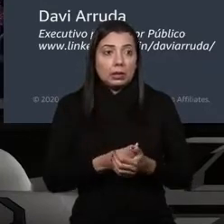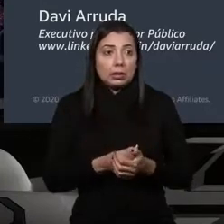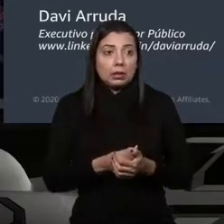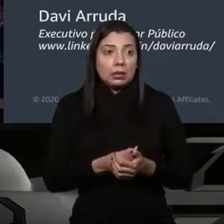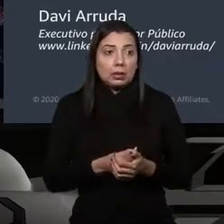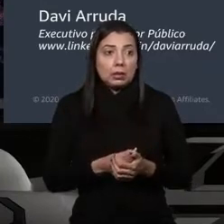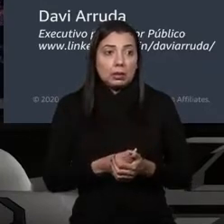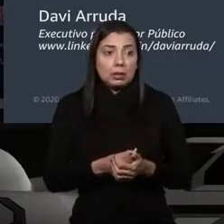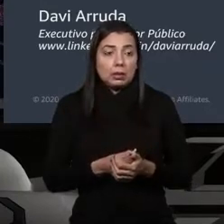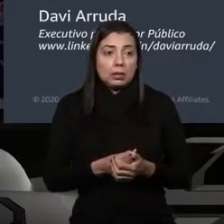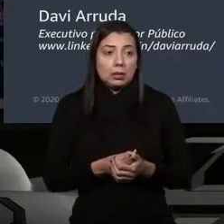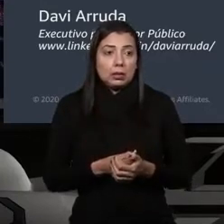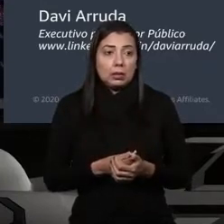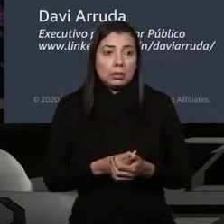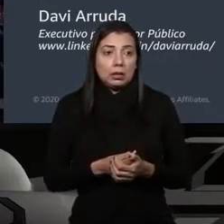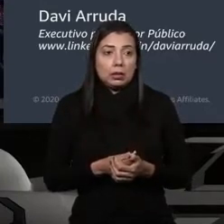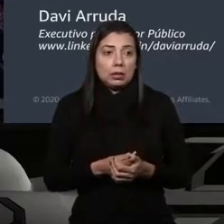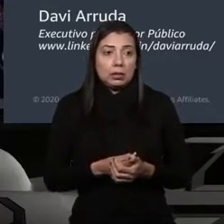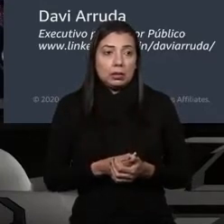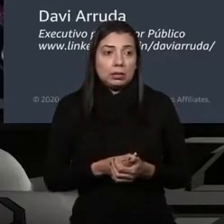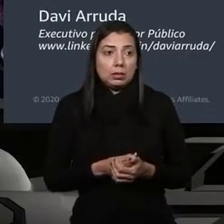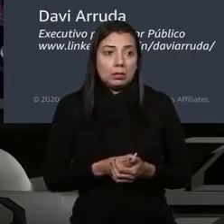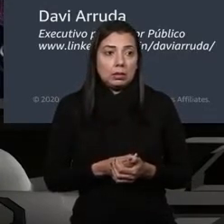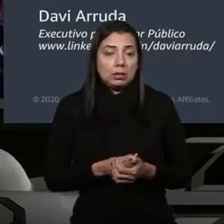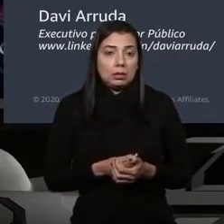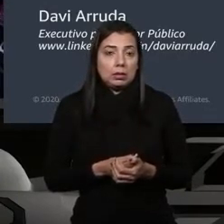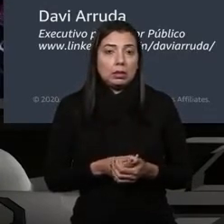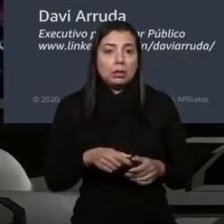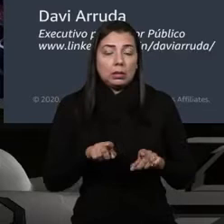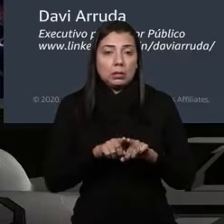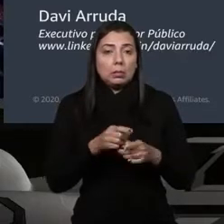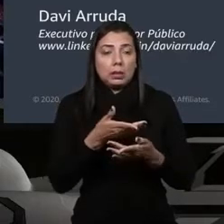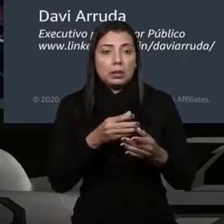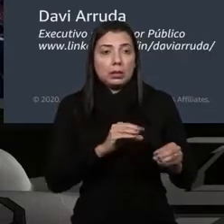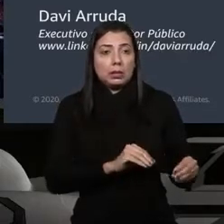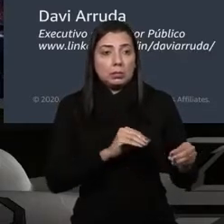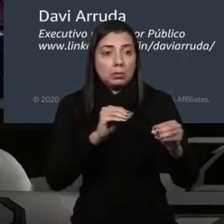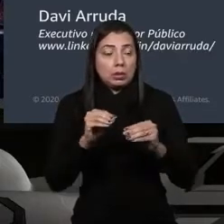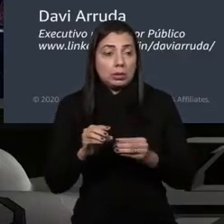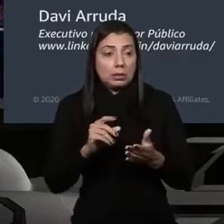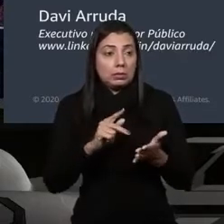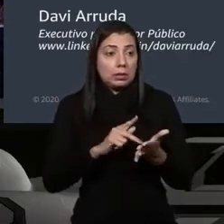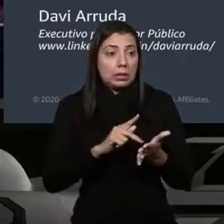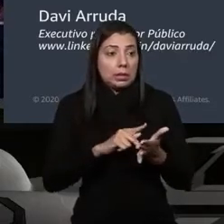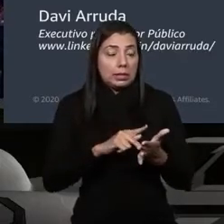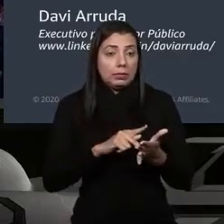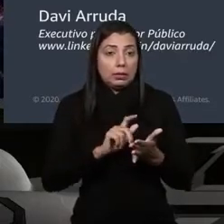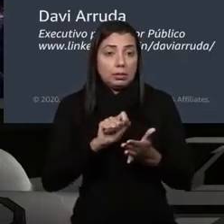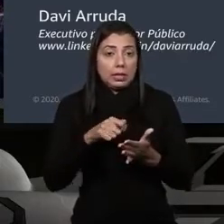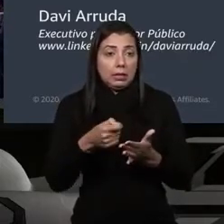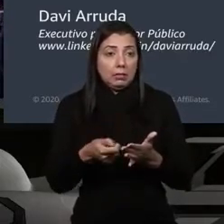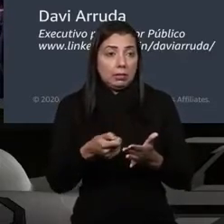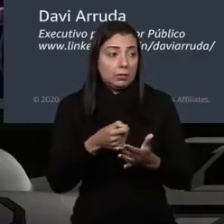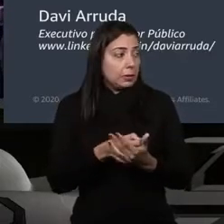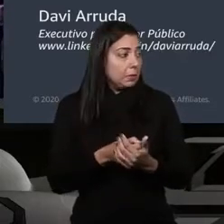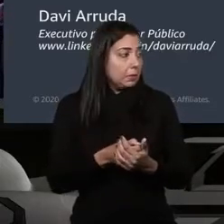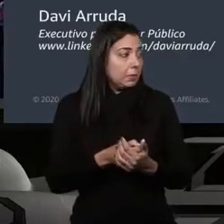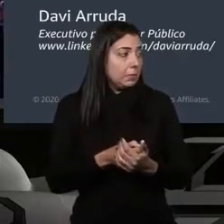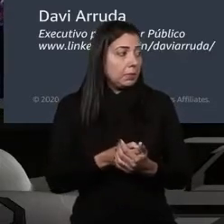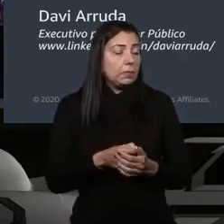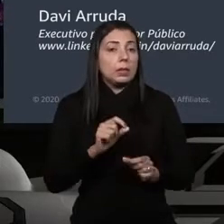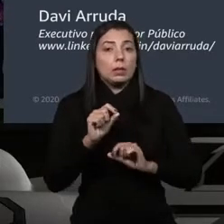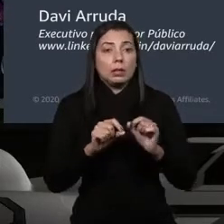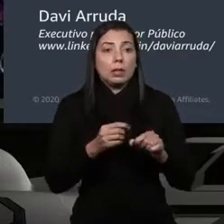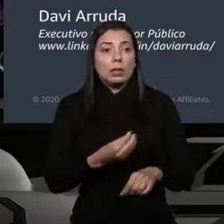mudaram, vêm mudando e tenho certeza que mudará a realidade do Brasil como país, a realidade da vida de